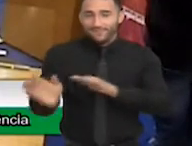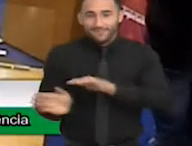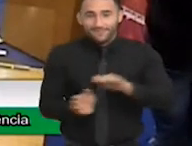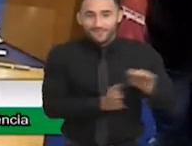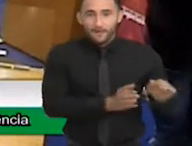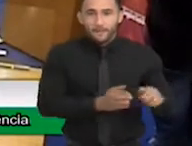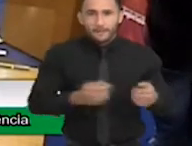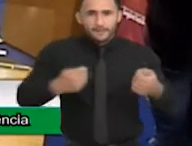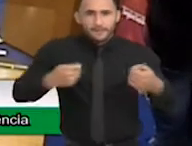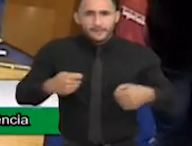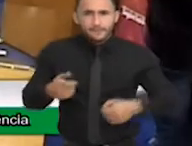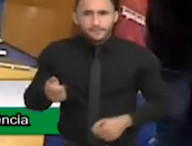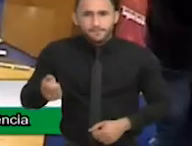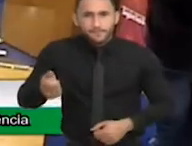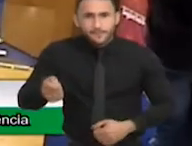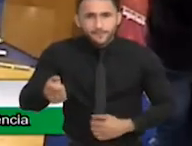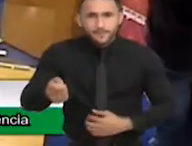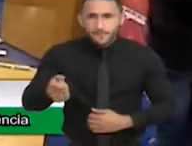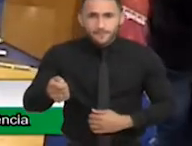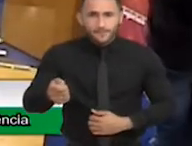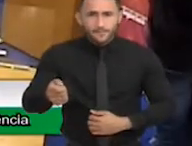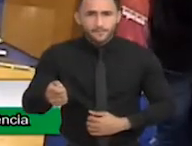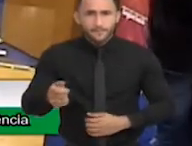Precisa apontar para algum lugar, para ir para frente?